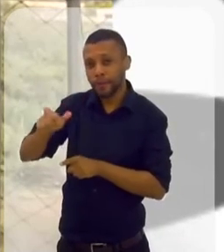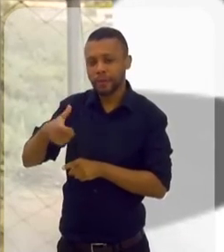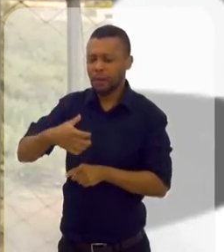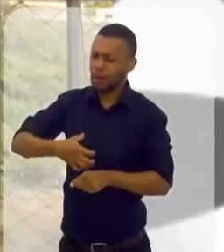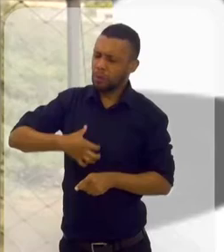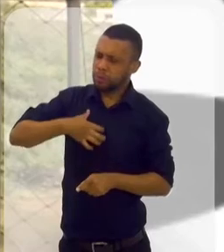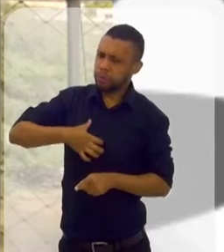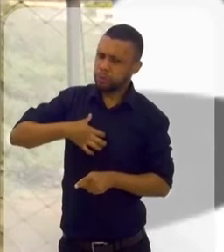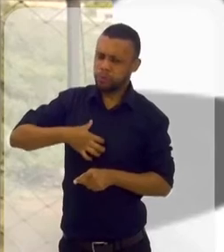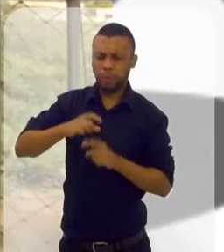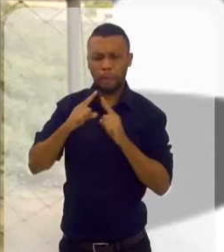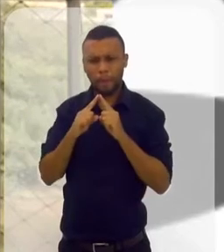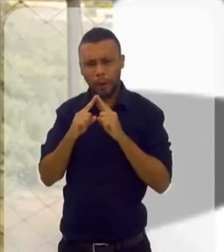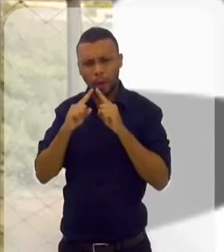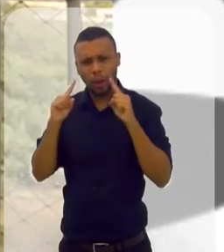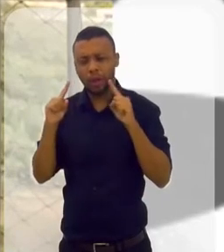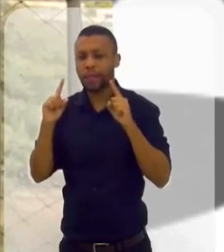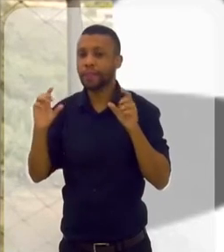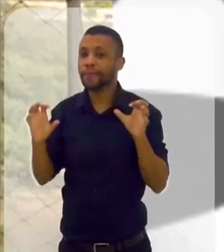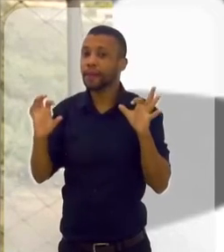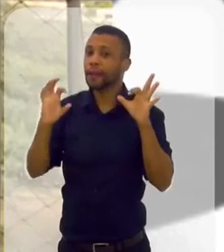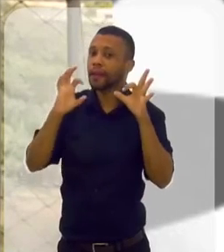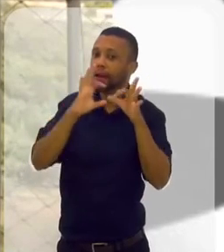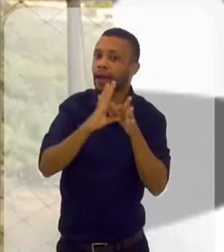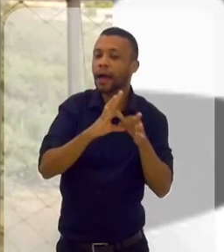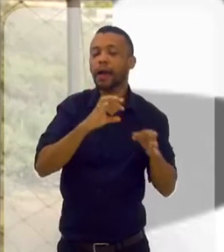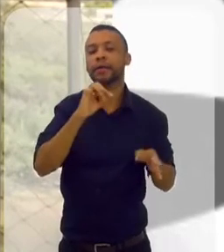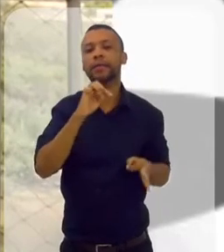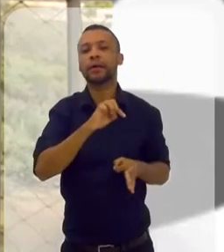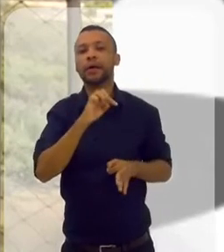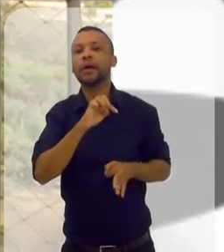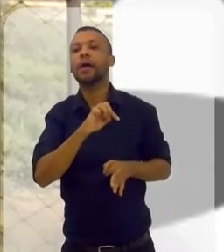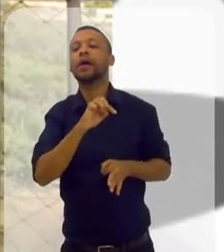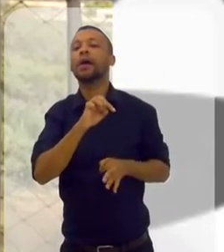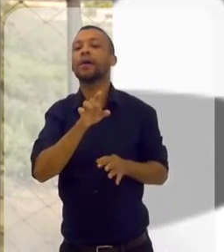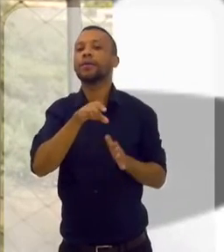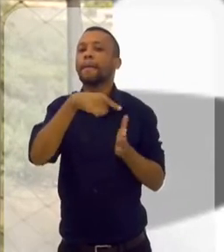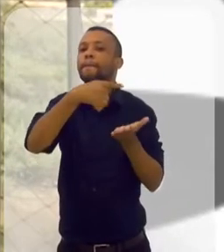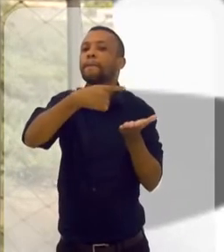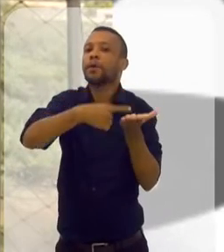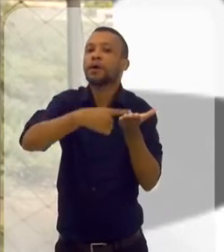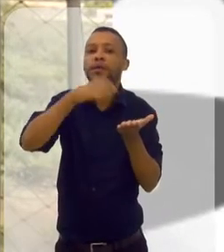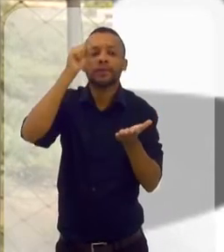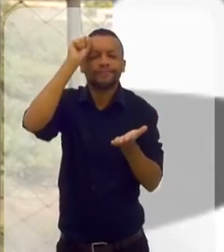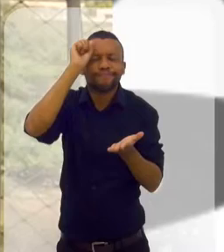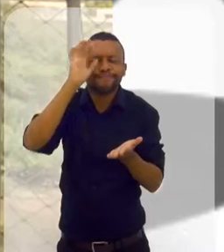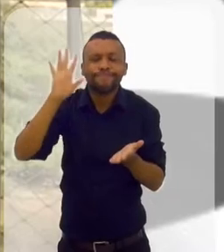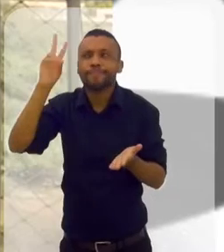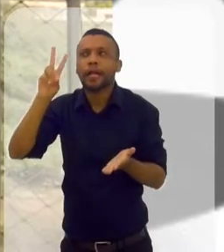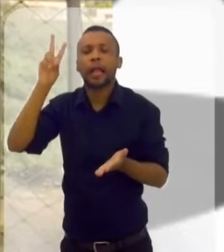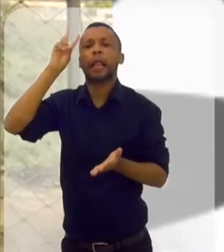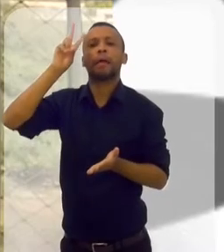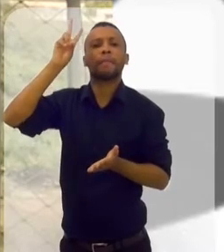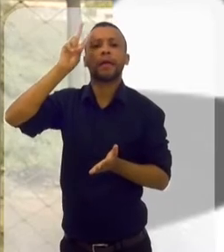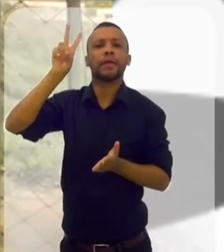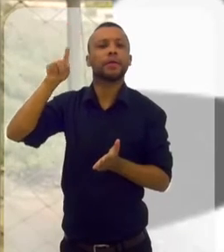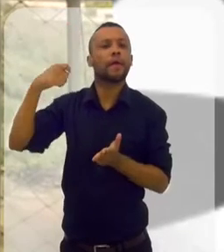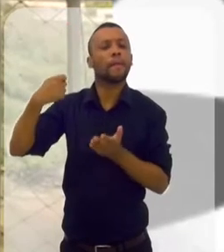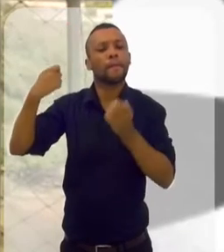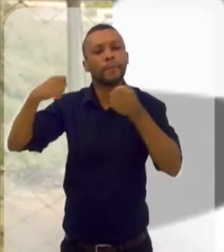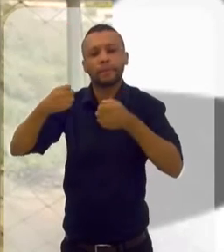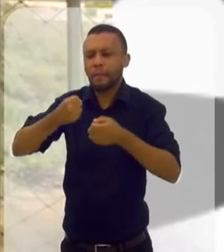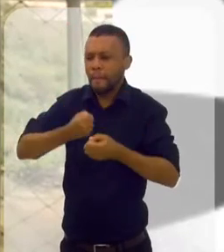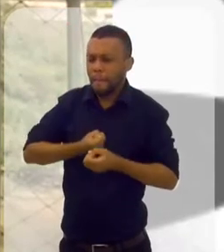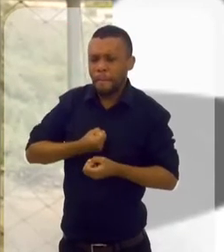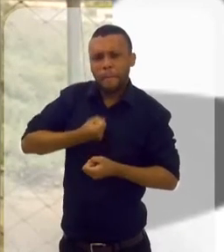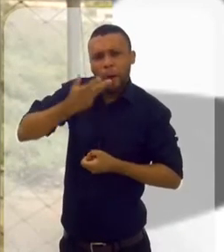uma pessoa uma vez que tinha muita raiva, e a raiva dele estava ligada a essa programação, a essa lembrança. Então, ele teve que